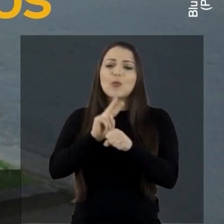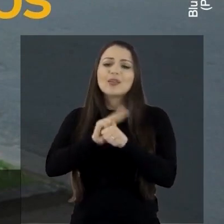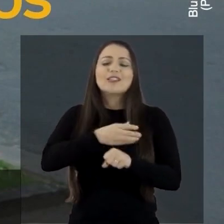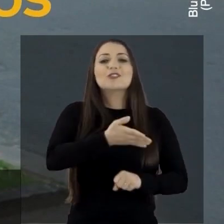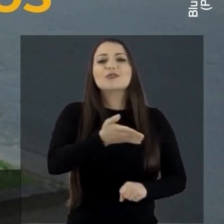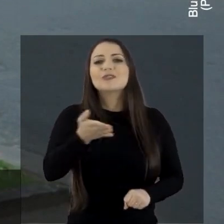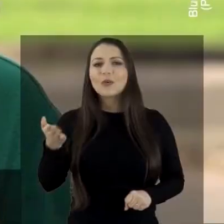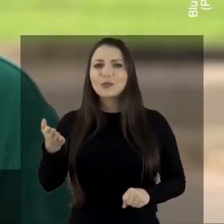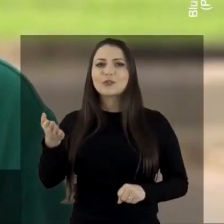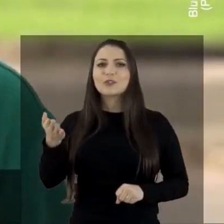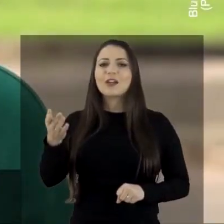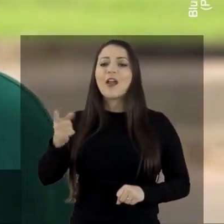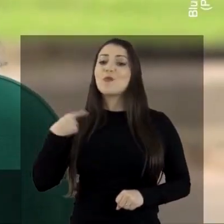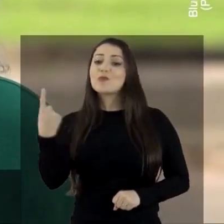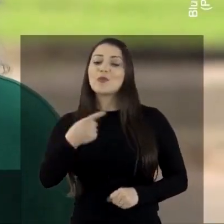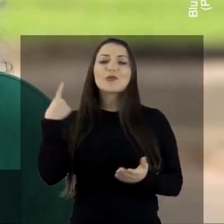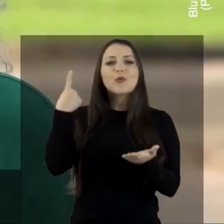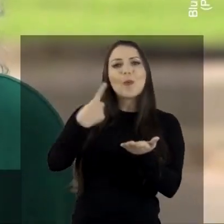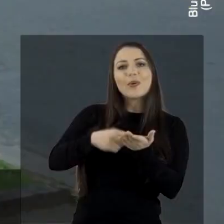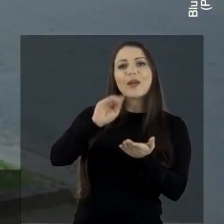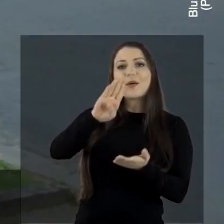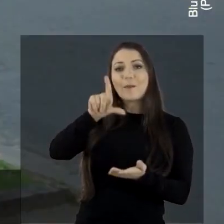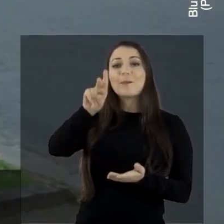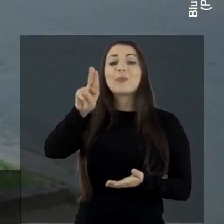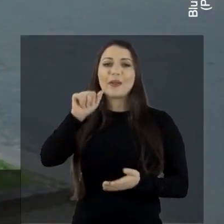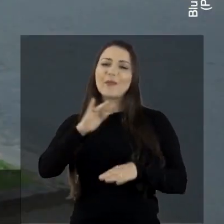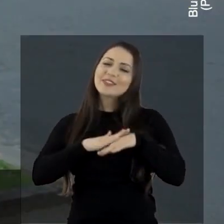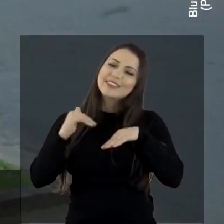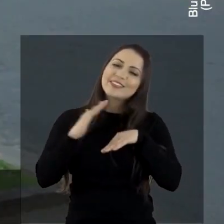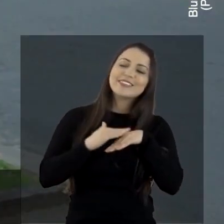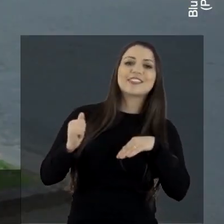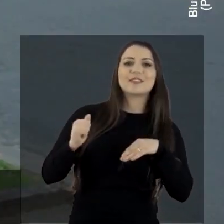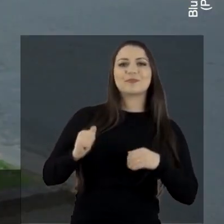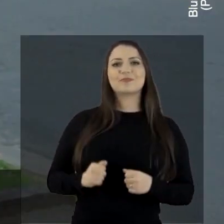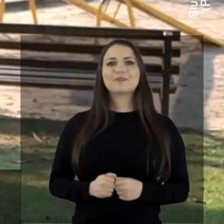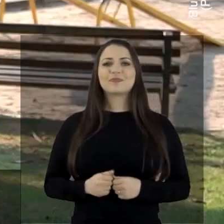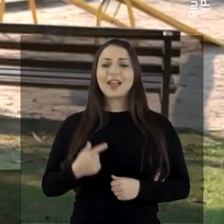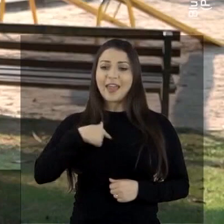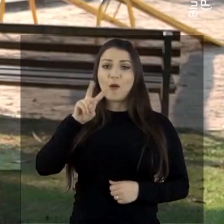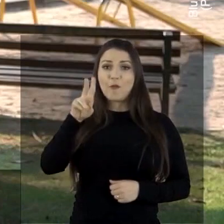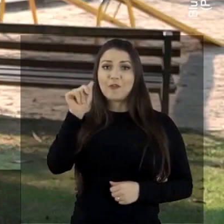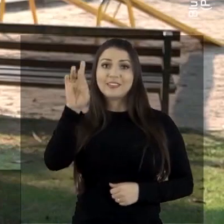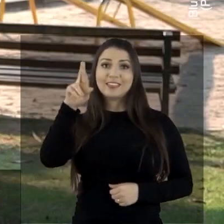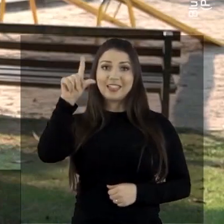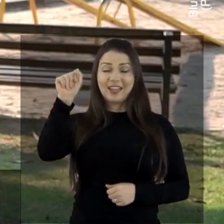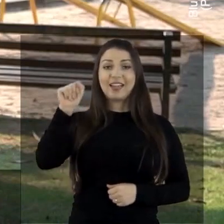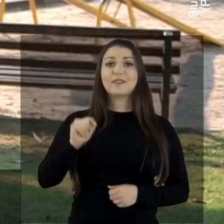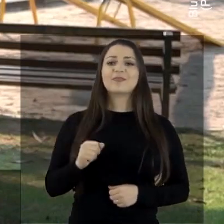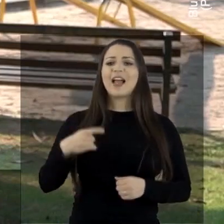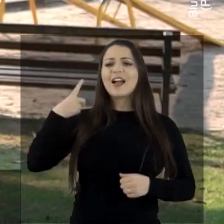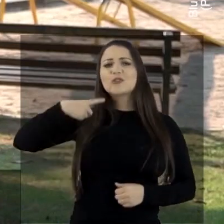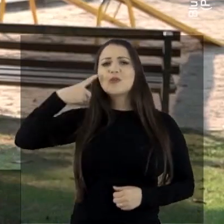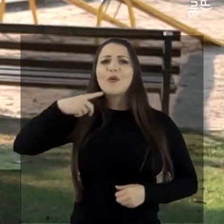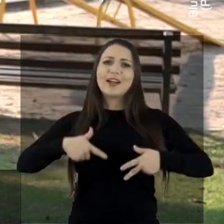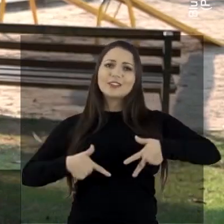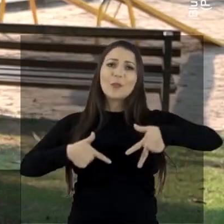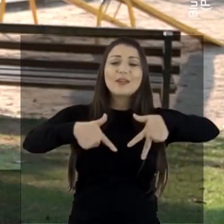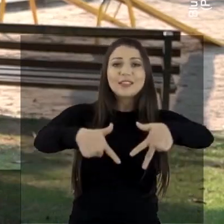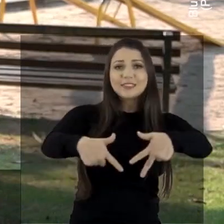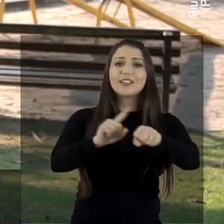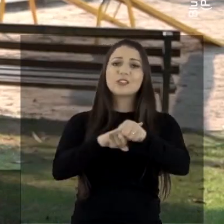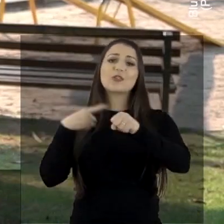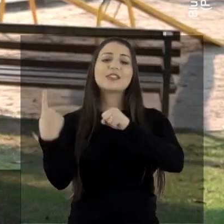cuidar de todos. Esse é o nosso compromisso com a nossa gente querida de Blumenau. Eu sou Vanderlei de Oliveira. Advogado,